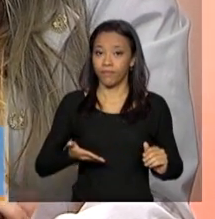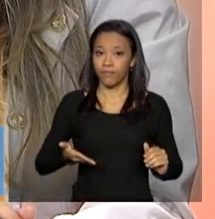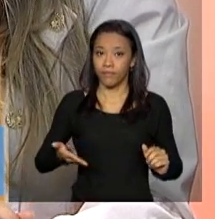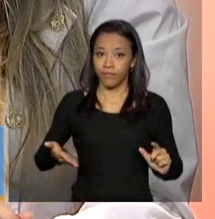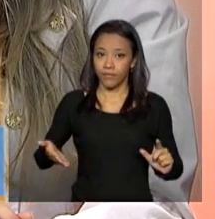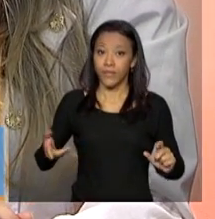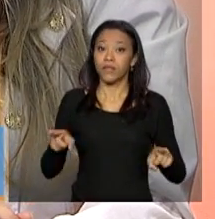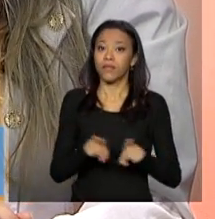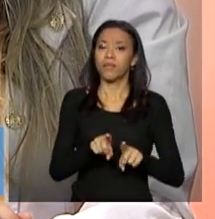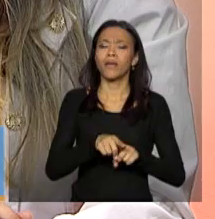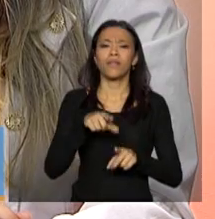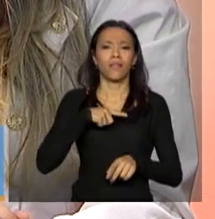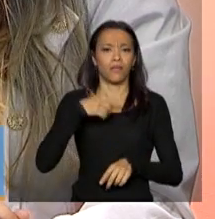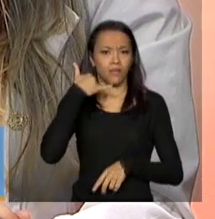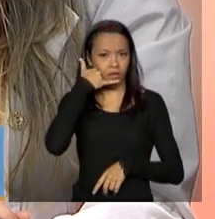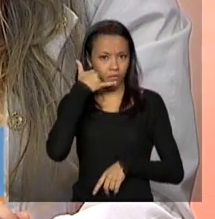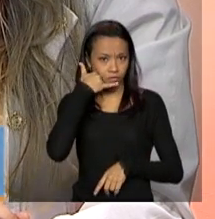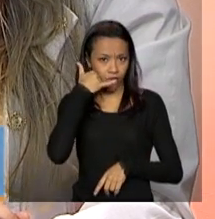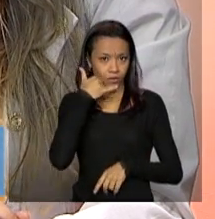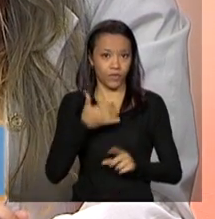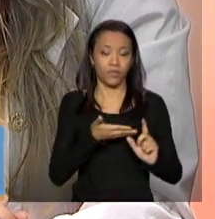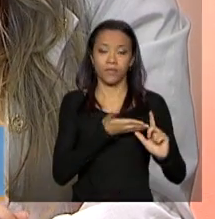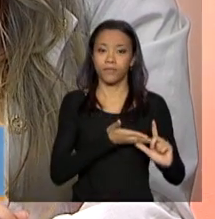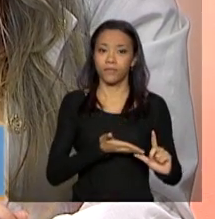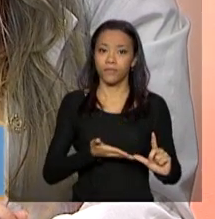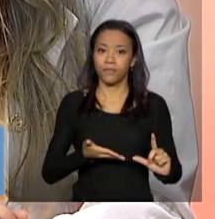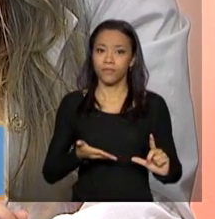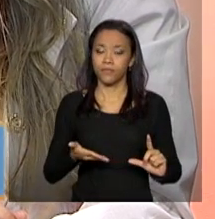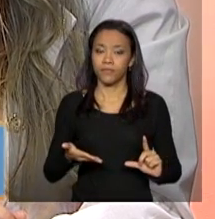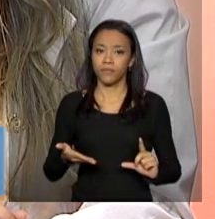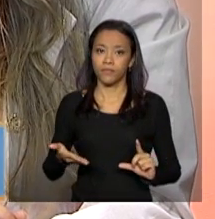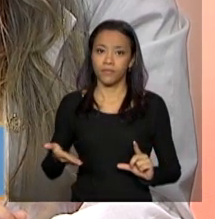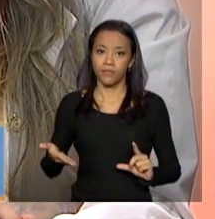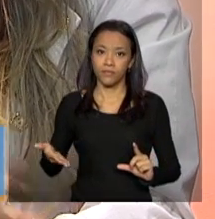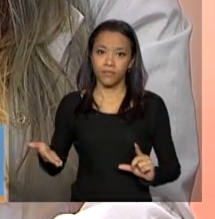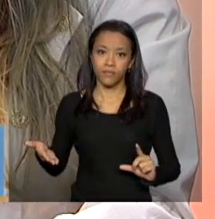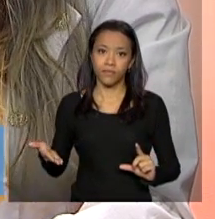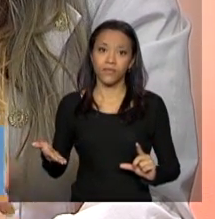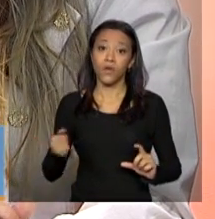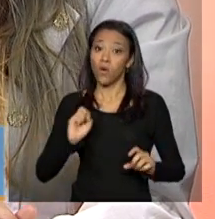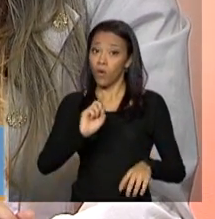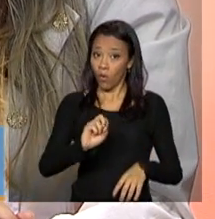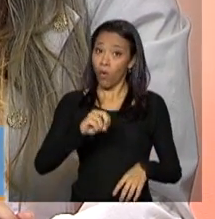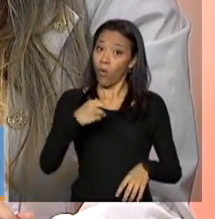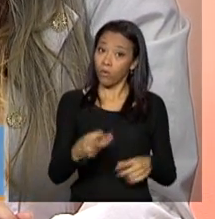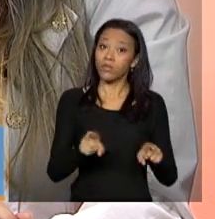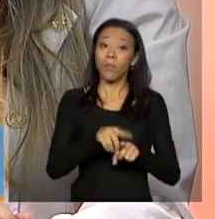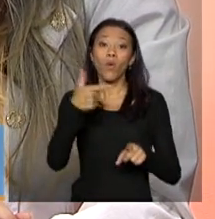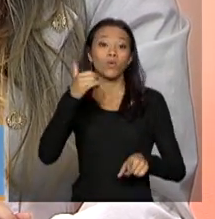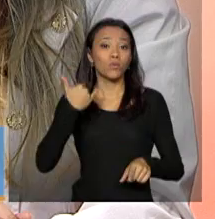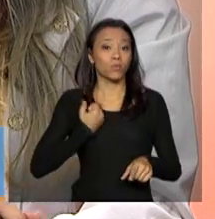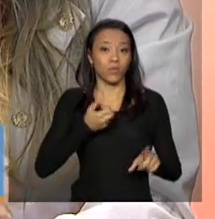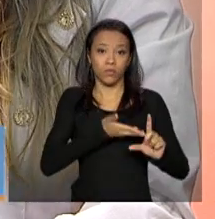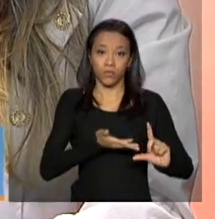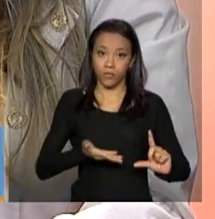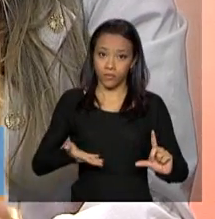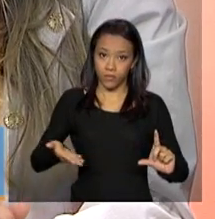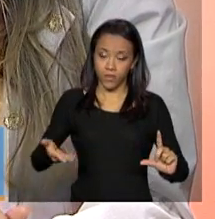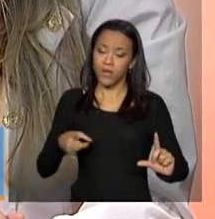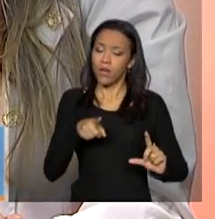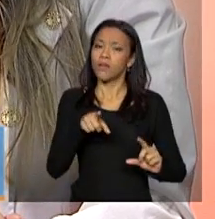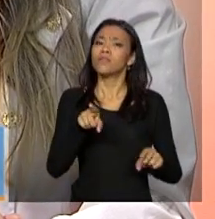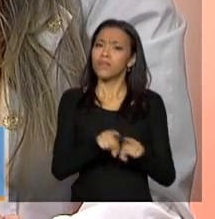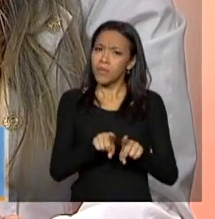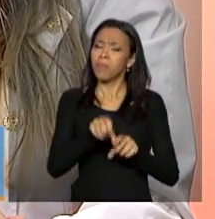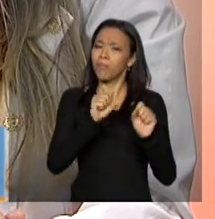Os telefones da NBR são 0-61-3799-5859 ou 3-799-5198. Você pode